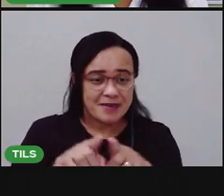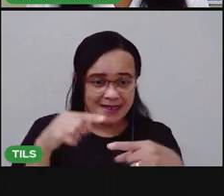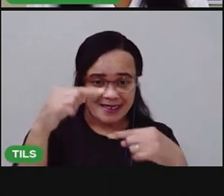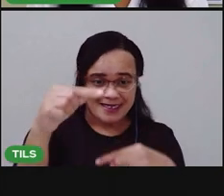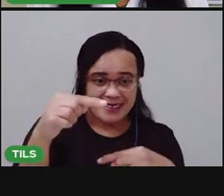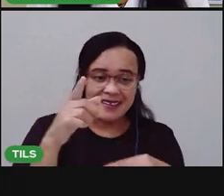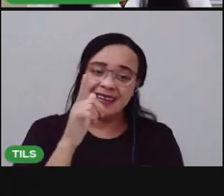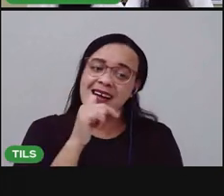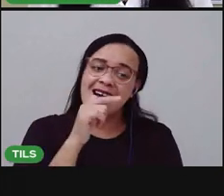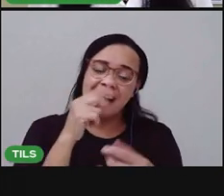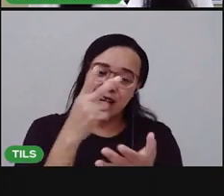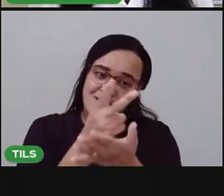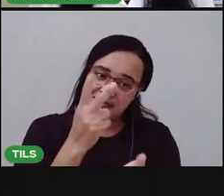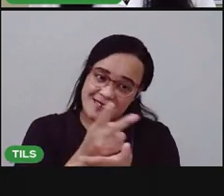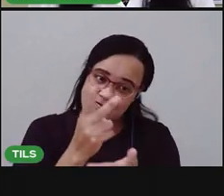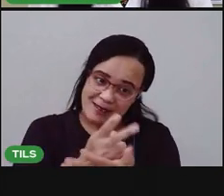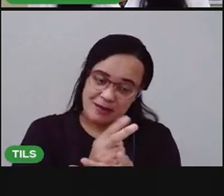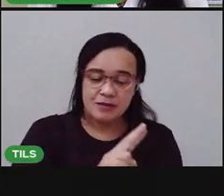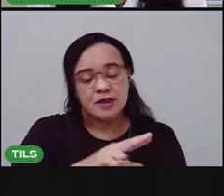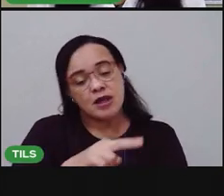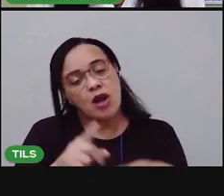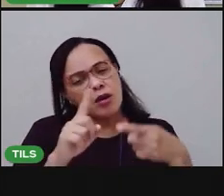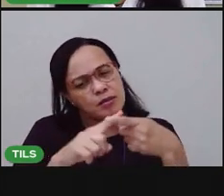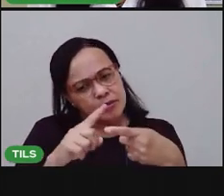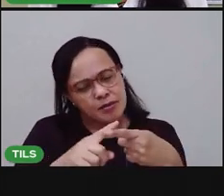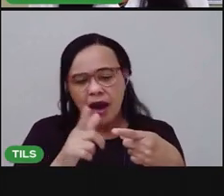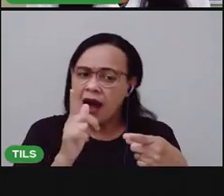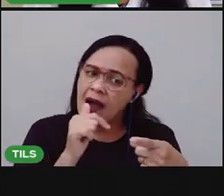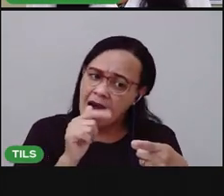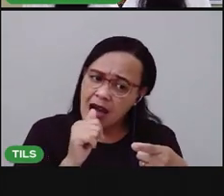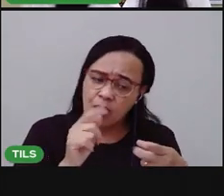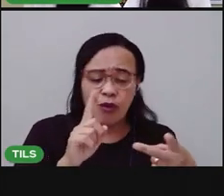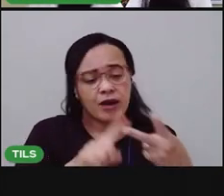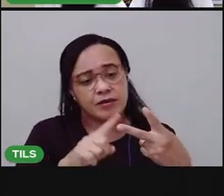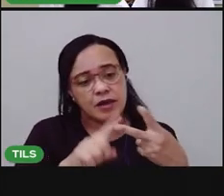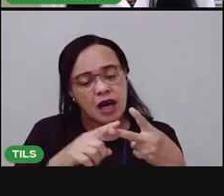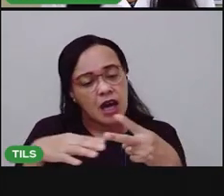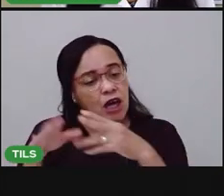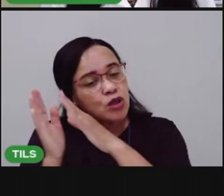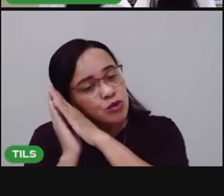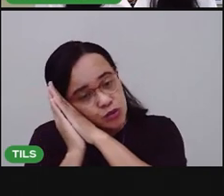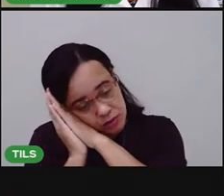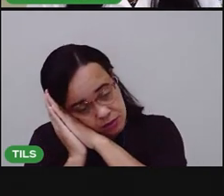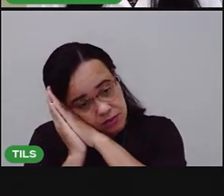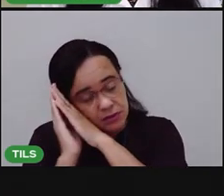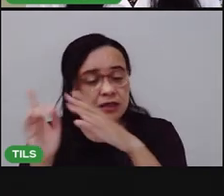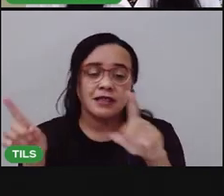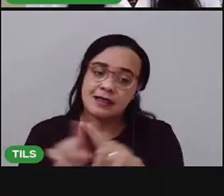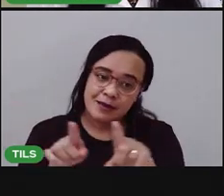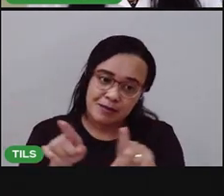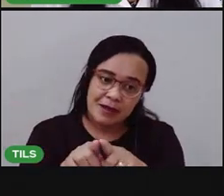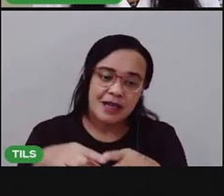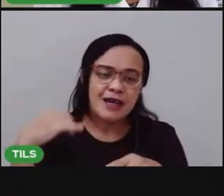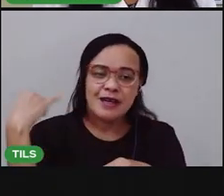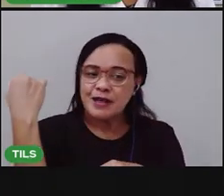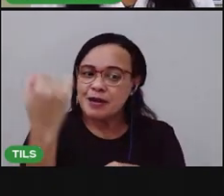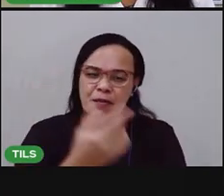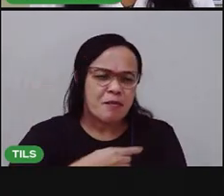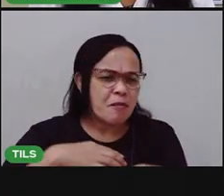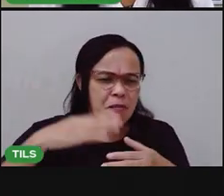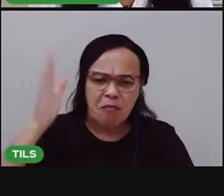Dormir também é muito importante. Dormir bem, até oito horas por dia. As crianças